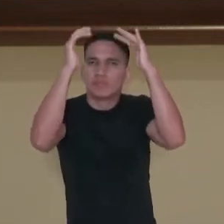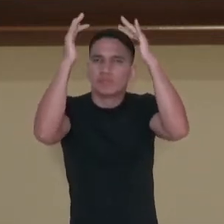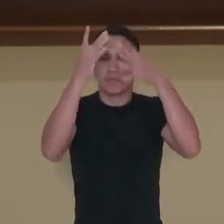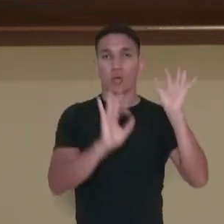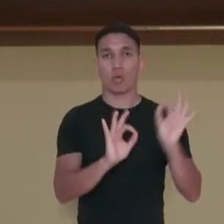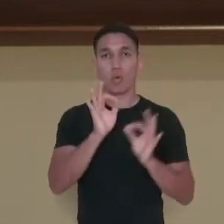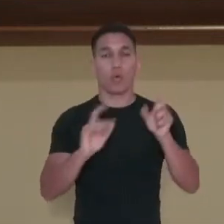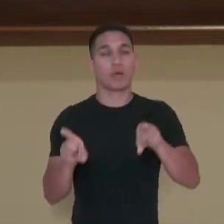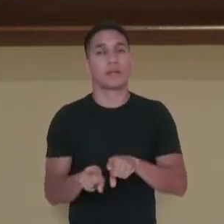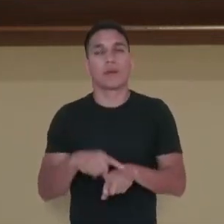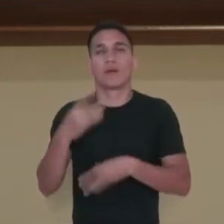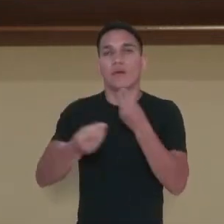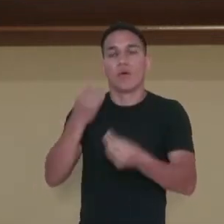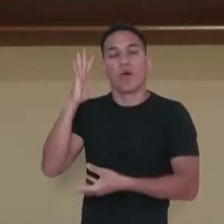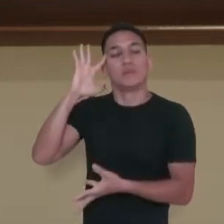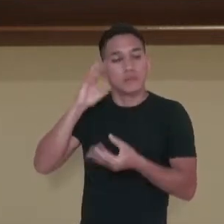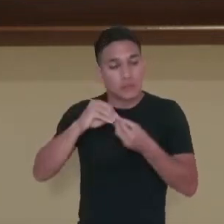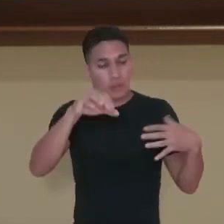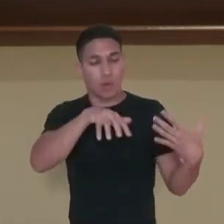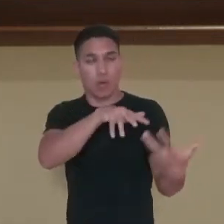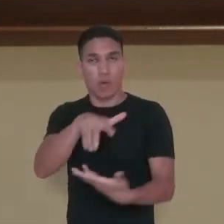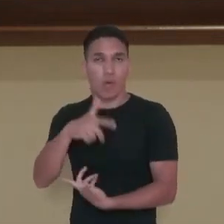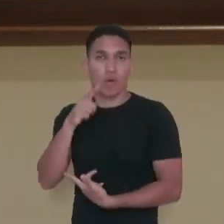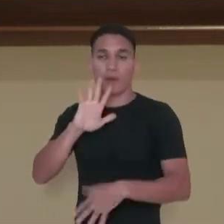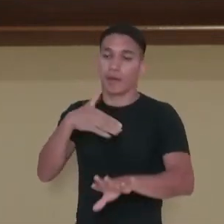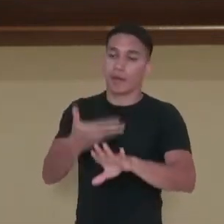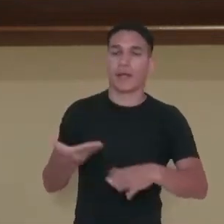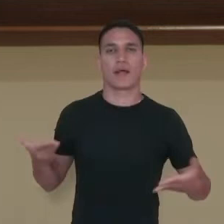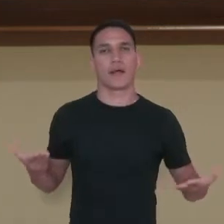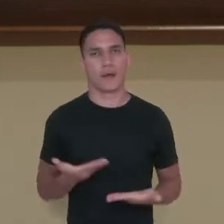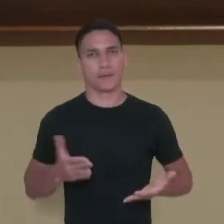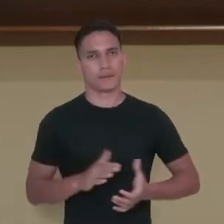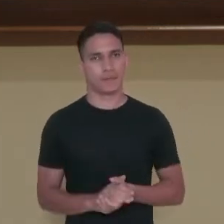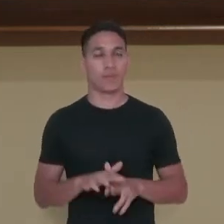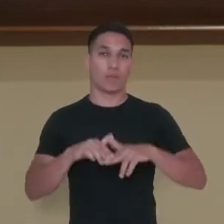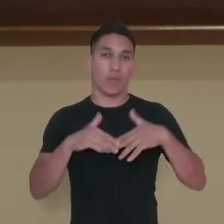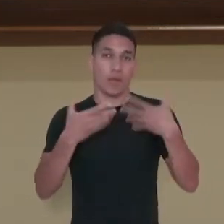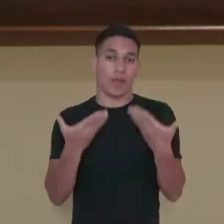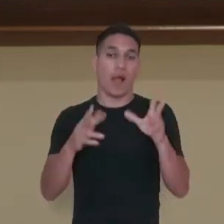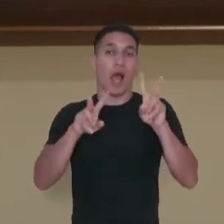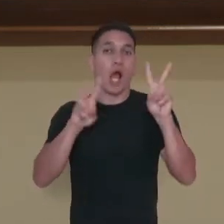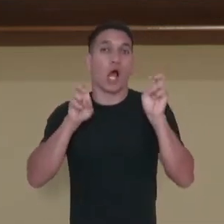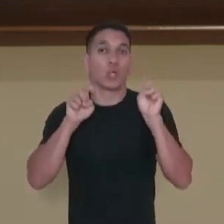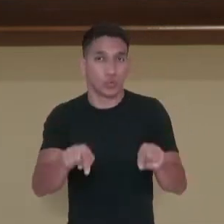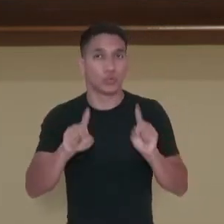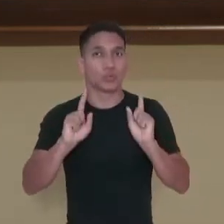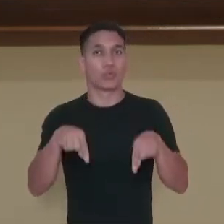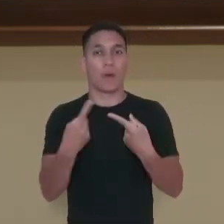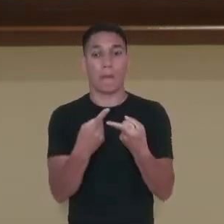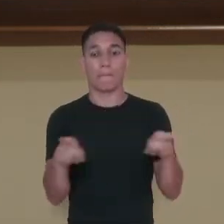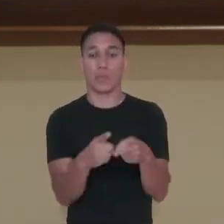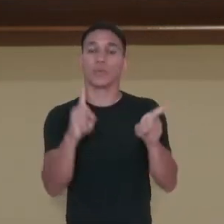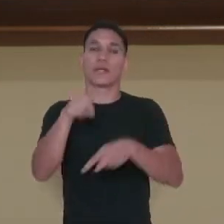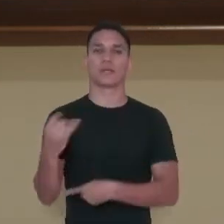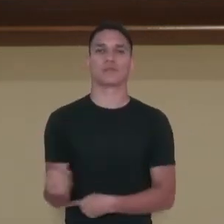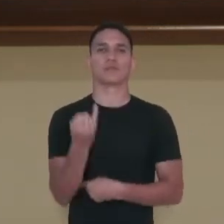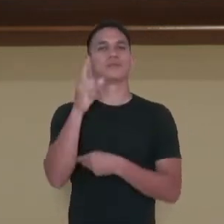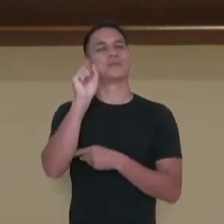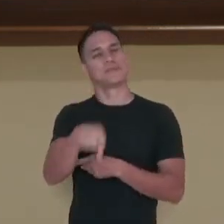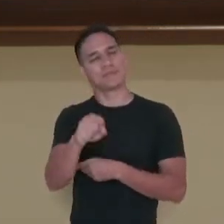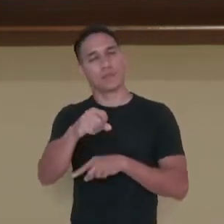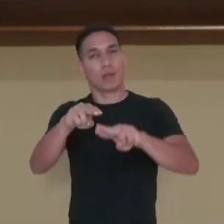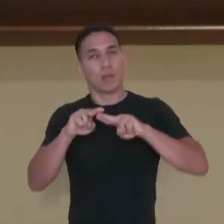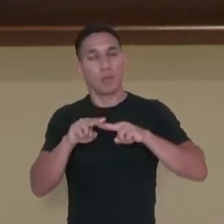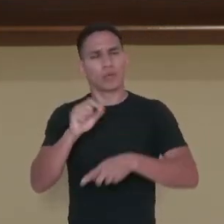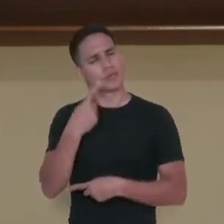mundo chegou à maneira que nós estamos. E aqui, se tratando de música, é importante saber, sim. Aliás, será que os instrumentos